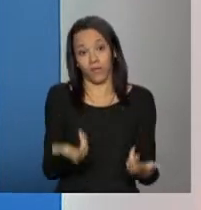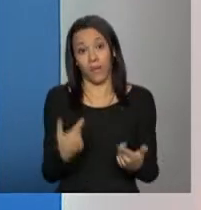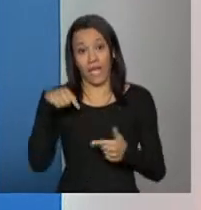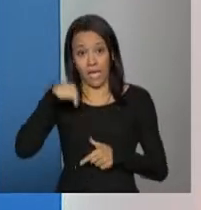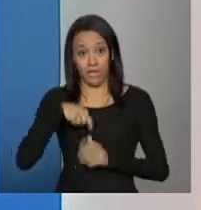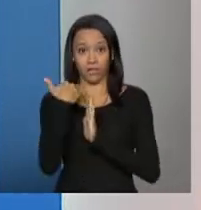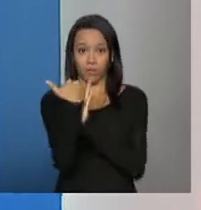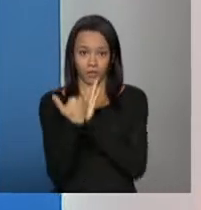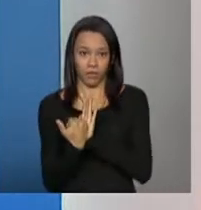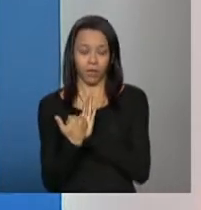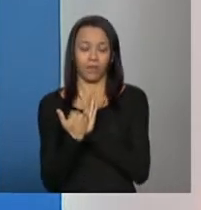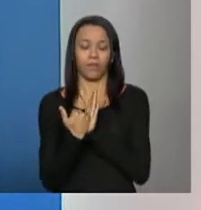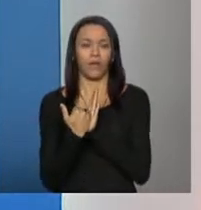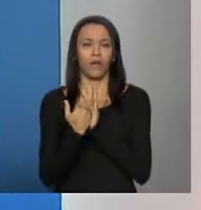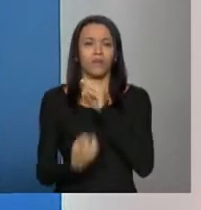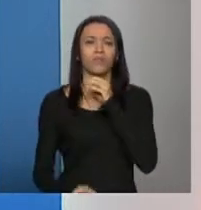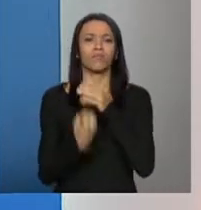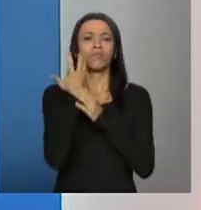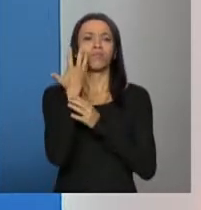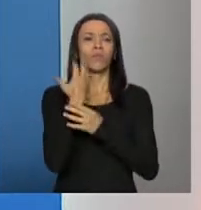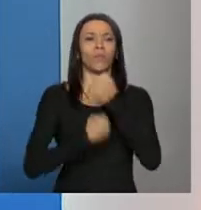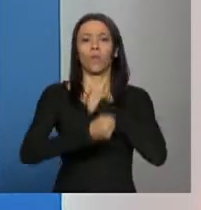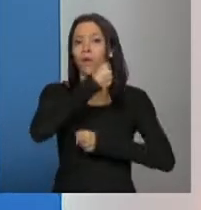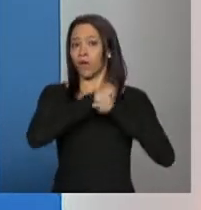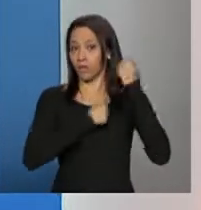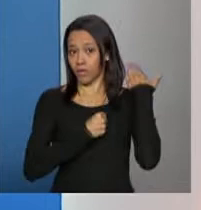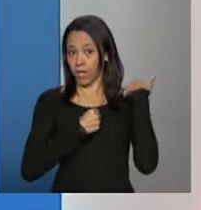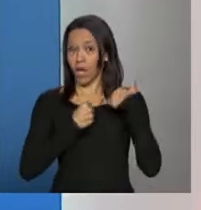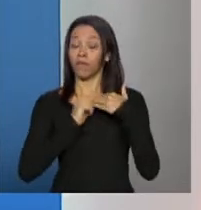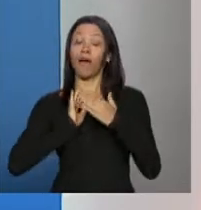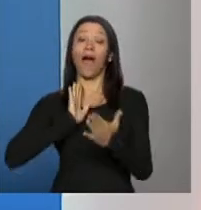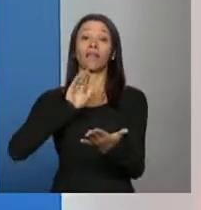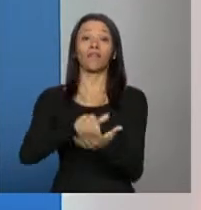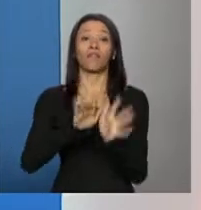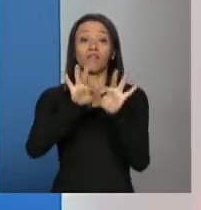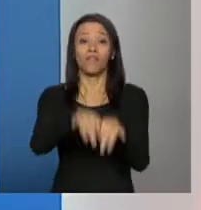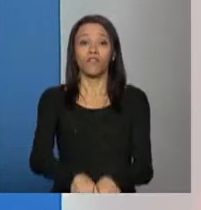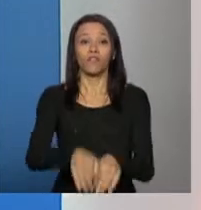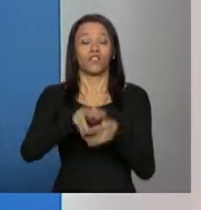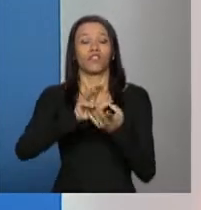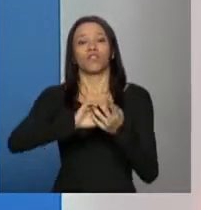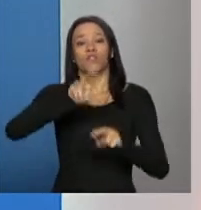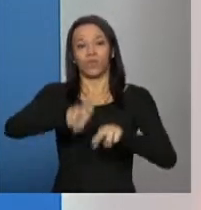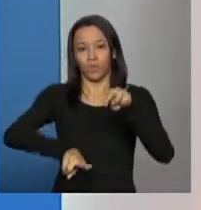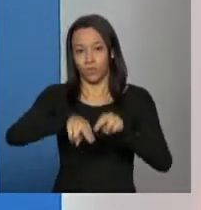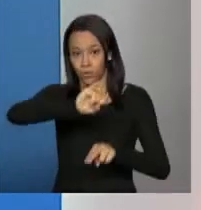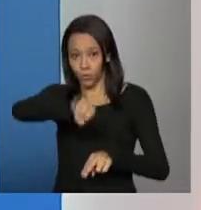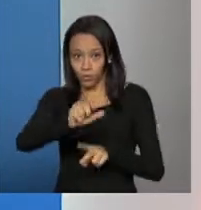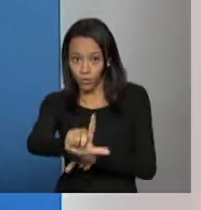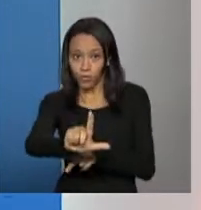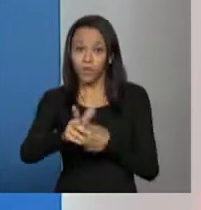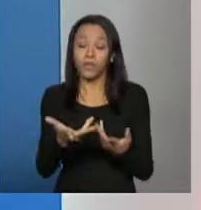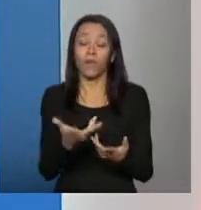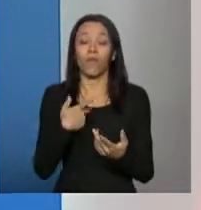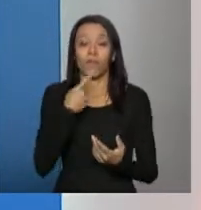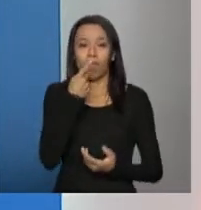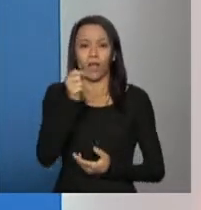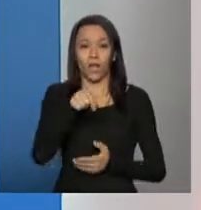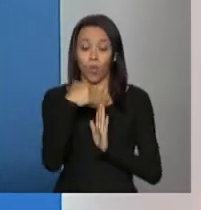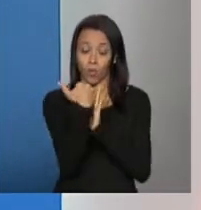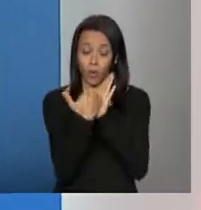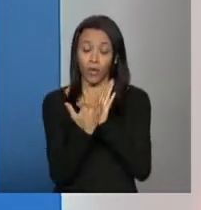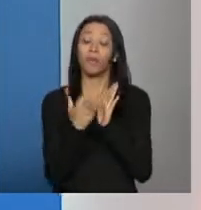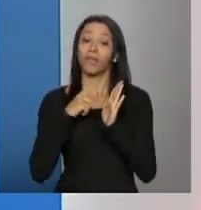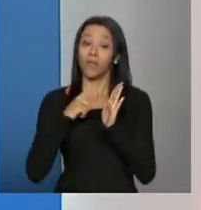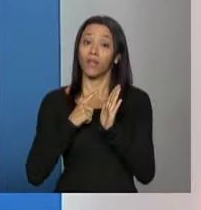no ano passado, a vigência dele é até julho. Então, a gente precisa só destacar que o programa tem uma